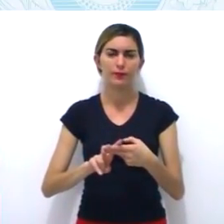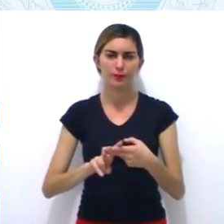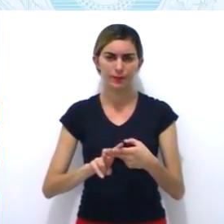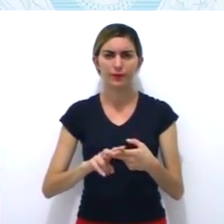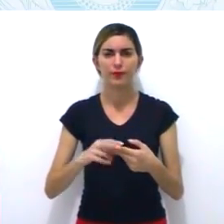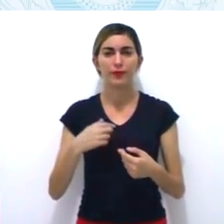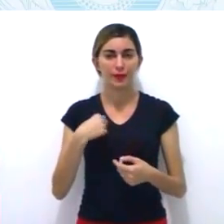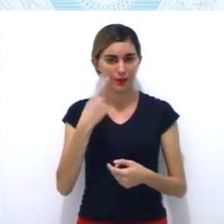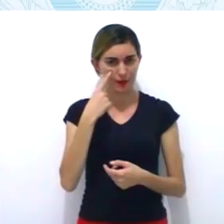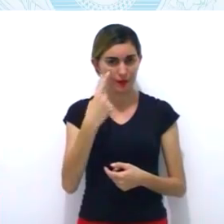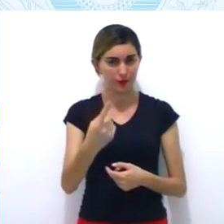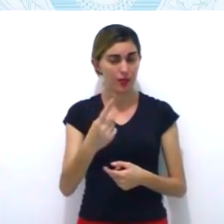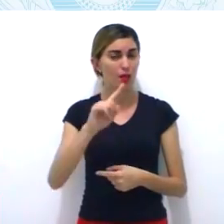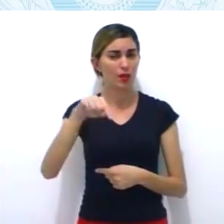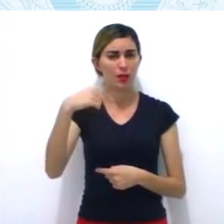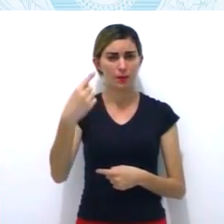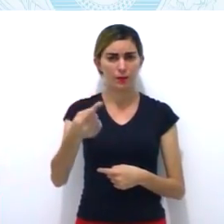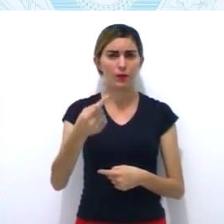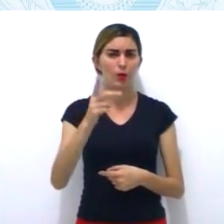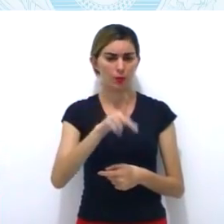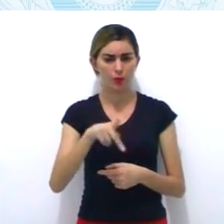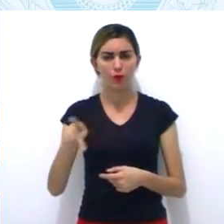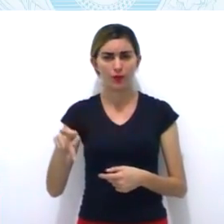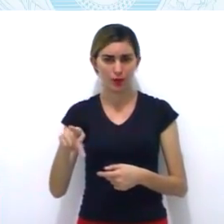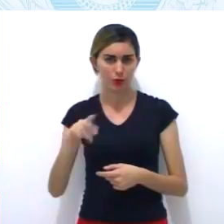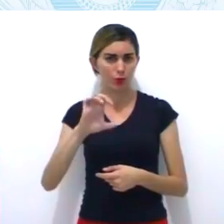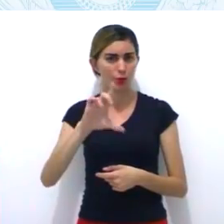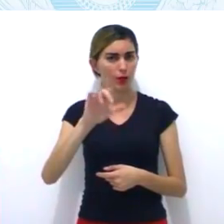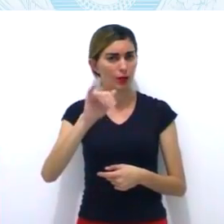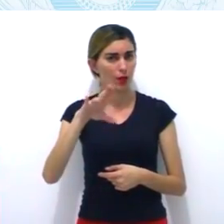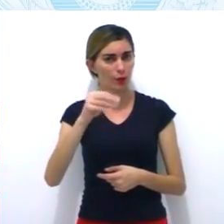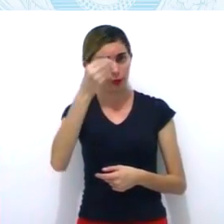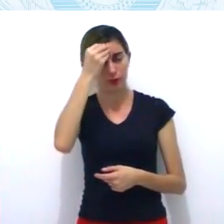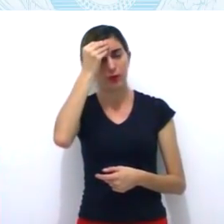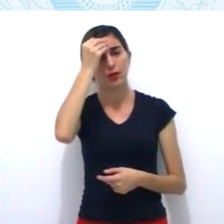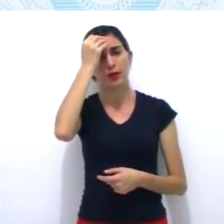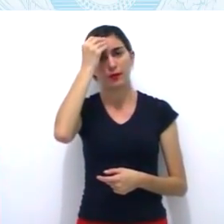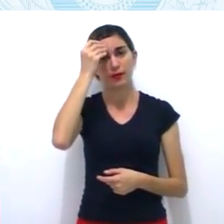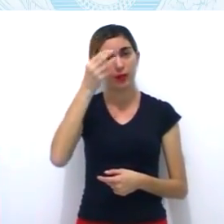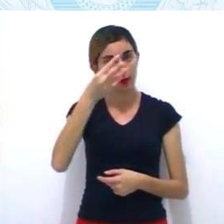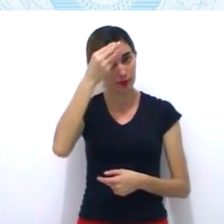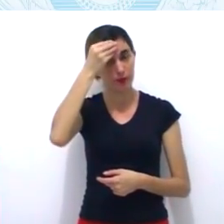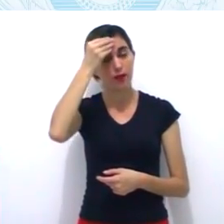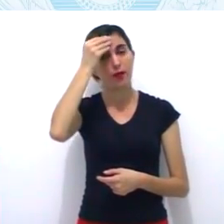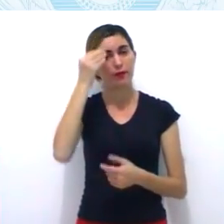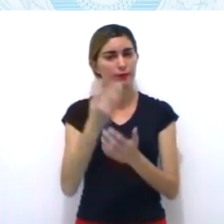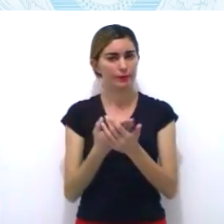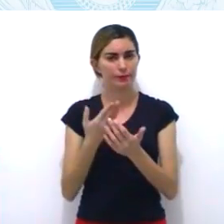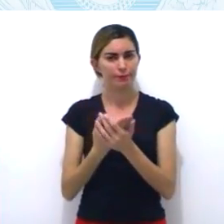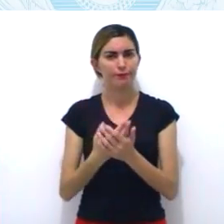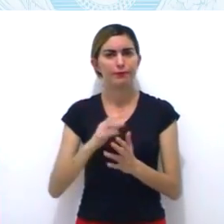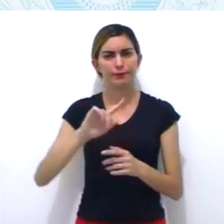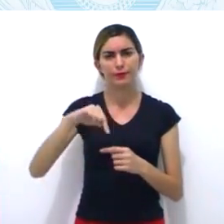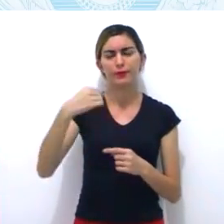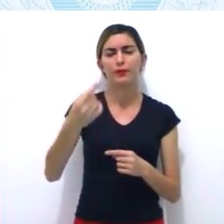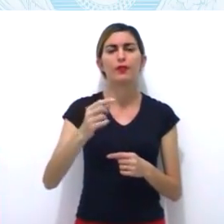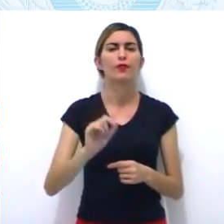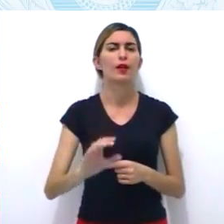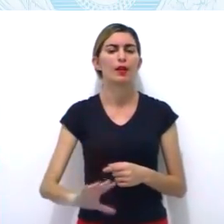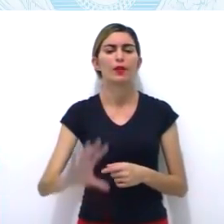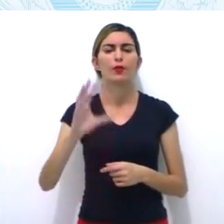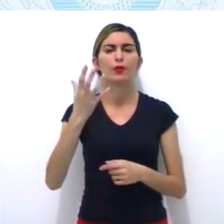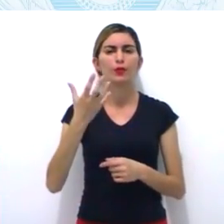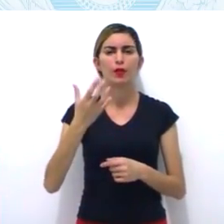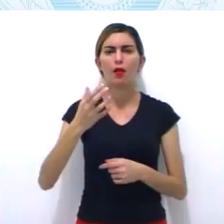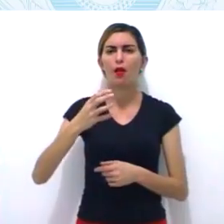seguida, o que vai acontecer? A rebelião espalhou, espalhou-se por toda a cidade de Recife, que forçou o